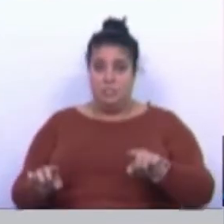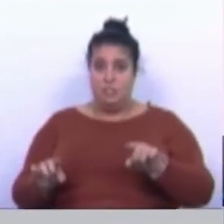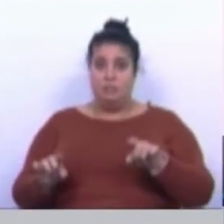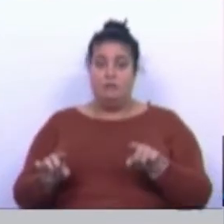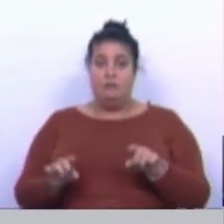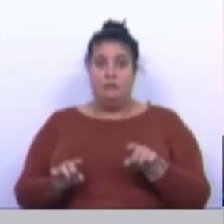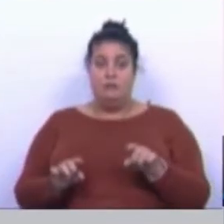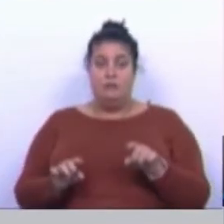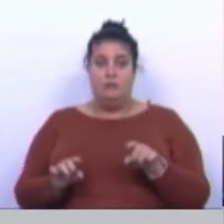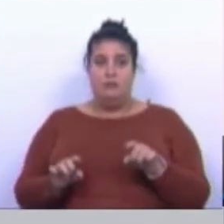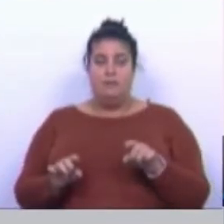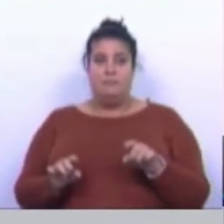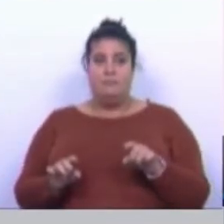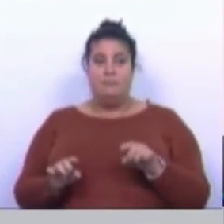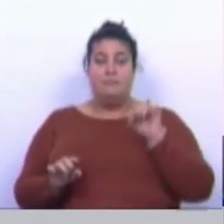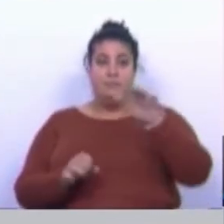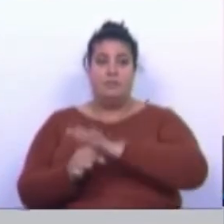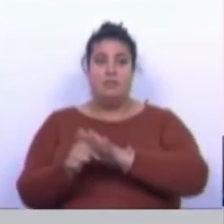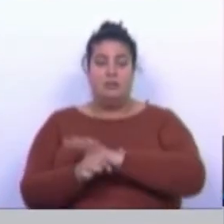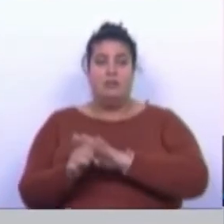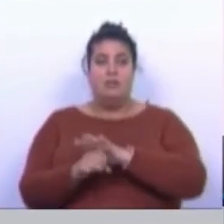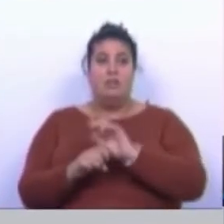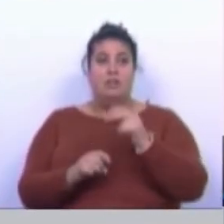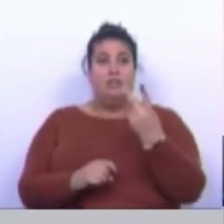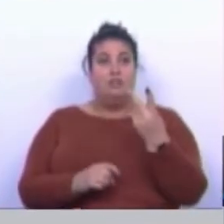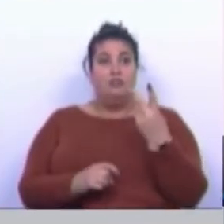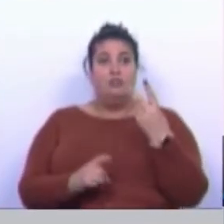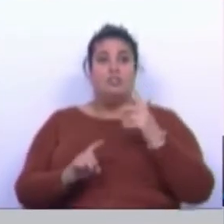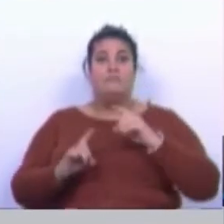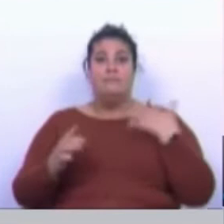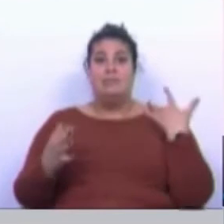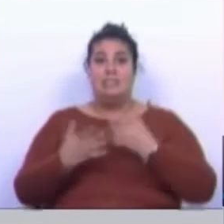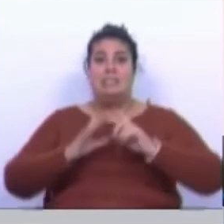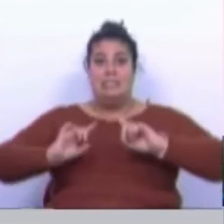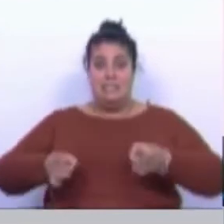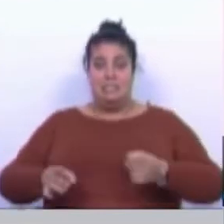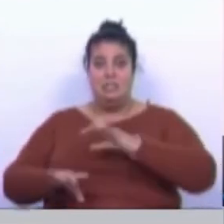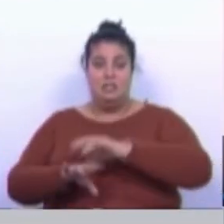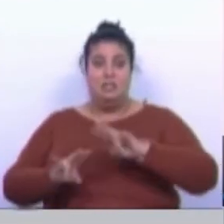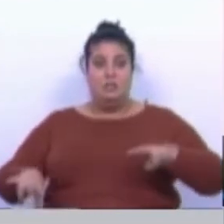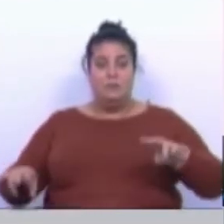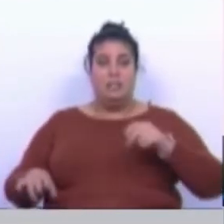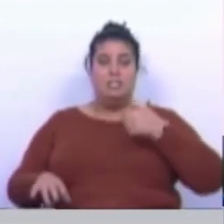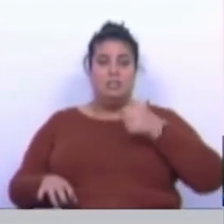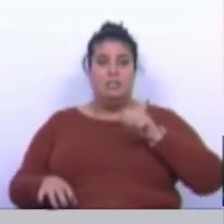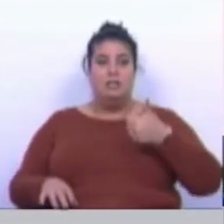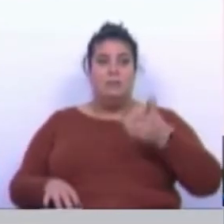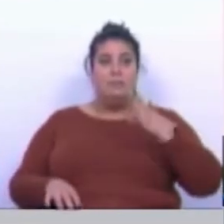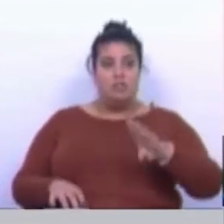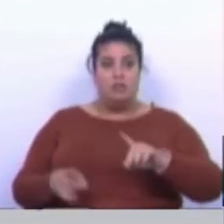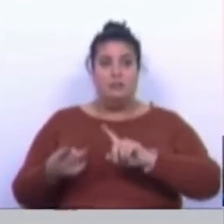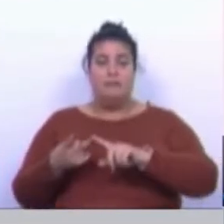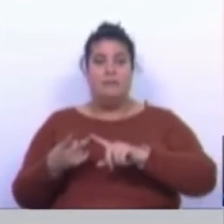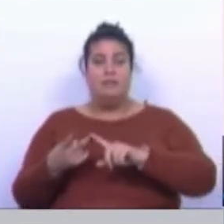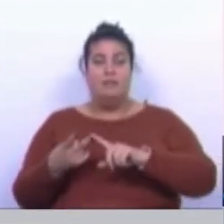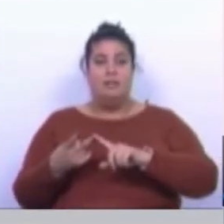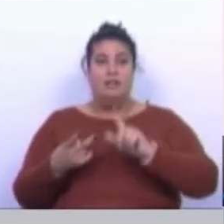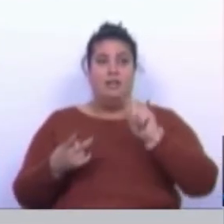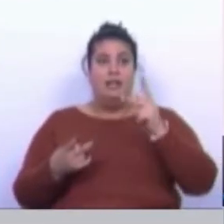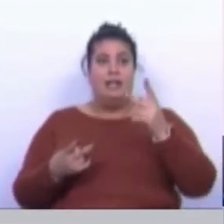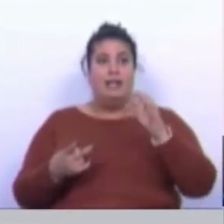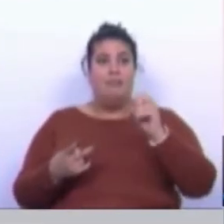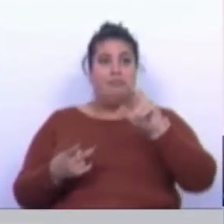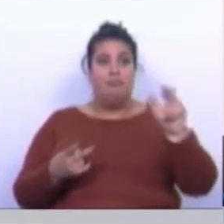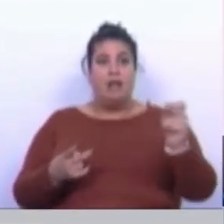num dos casos mais recentemente, outros dois desde o início da pandemia, são os hospitais de Beja e hospitais de Évora, não há